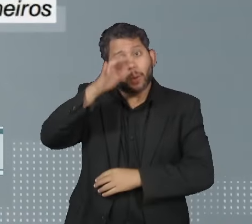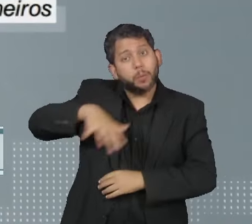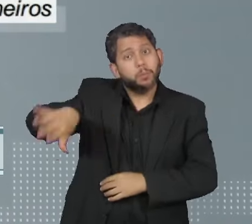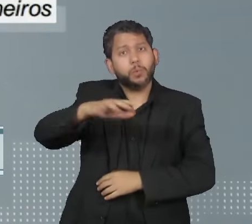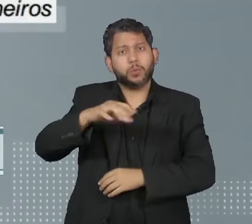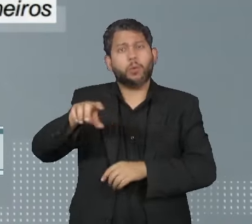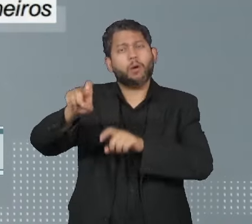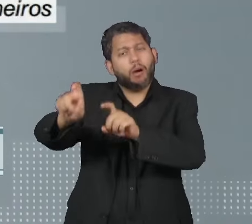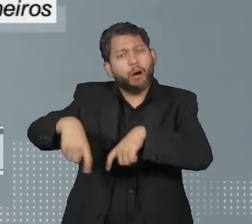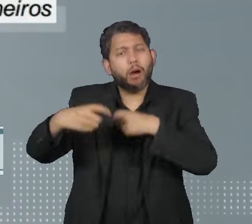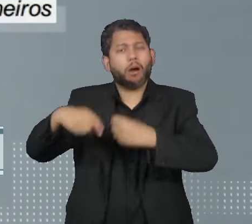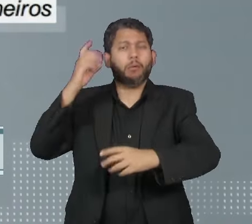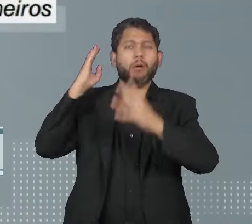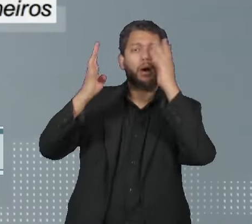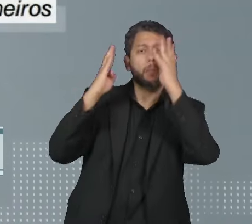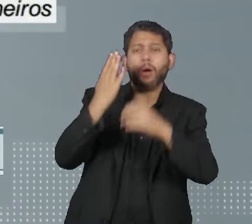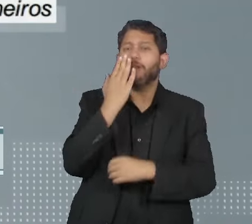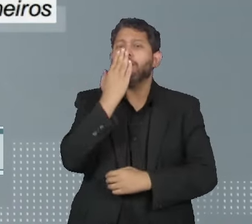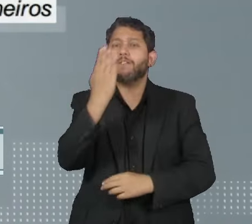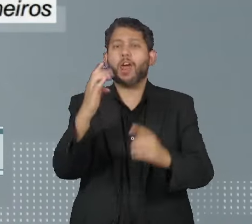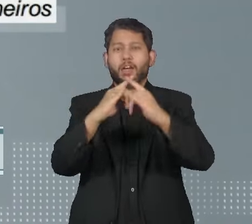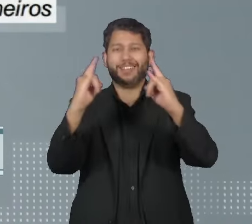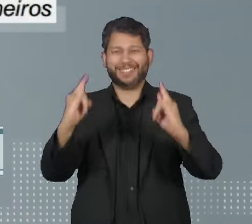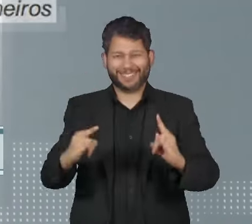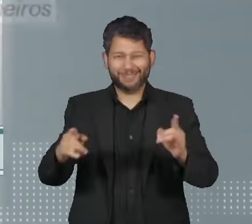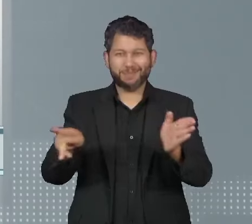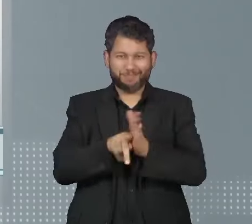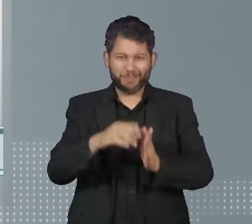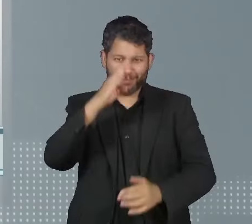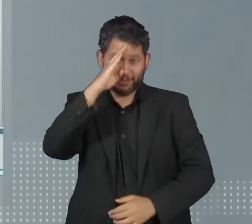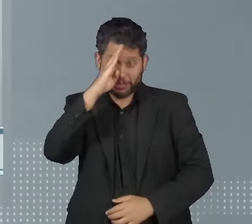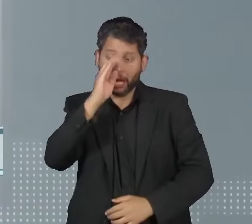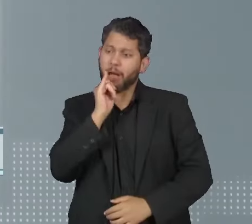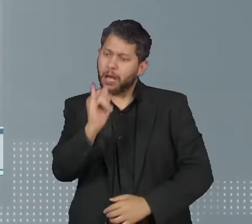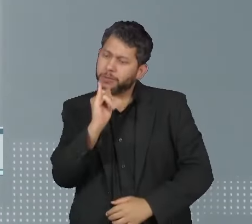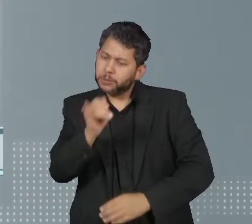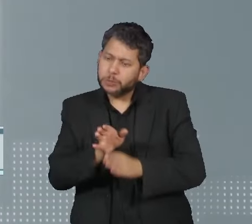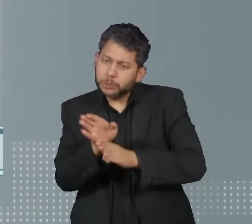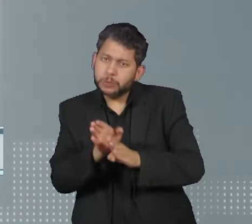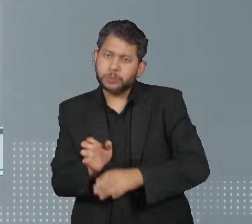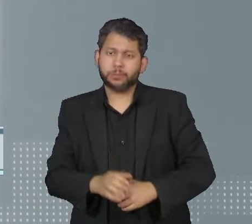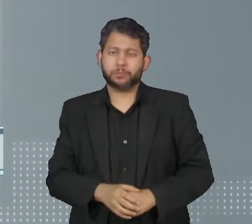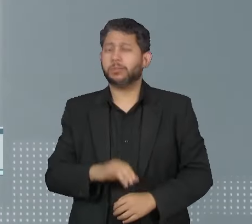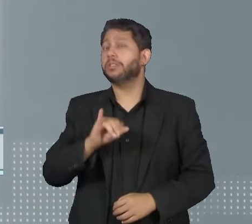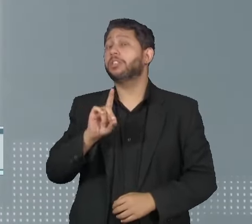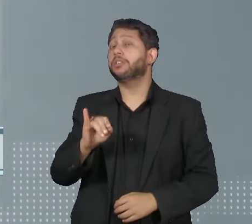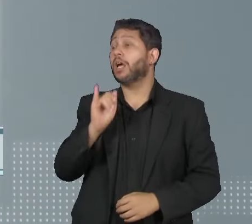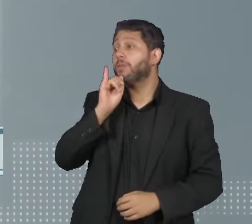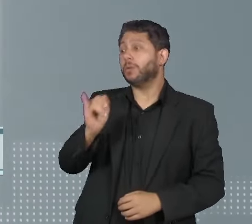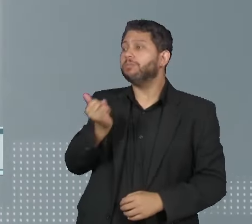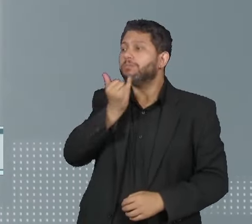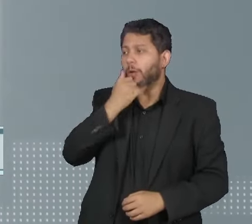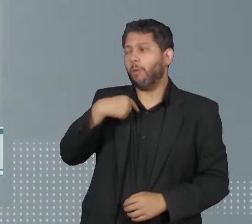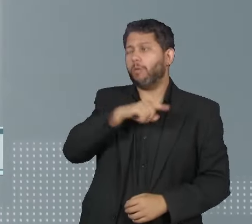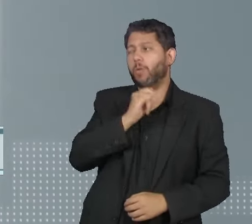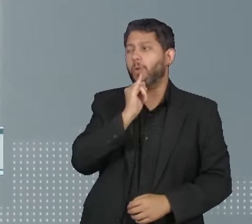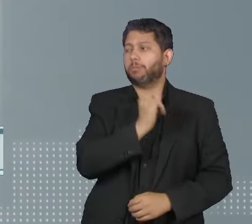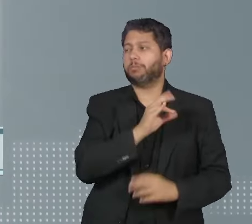agro e os caminhoneiros que estão em frente ao quartel-general do exército. Em resposta, Cid diz que vai falar com Bolsonaro.